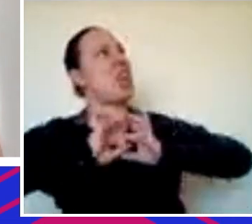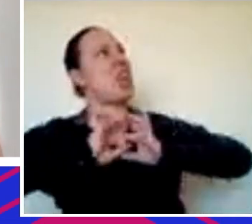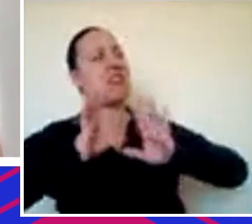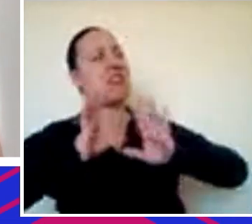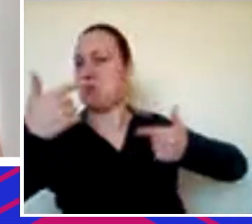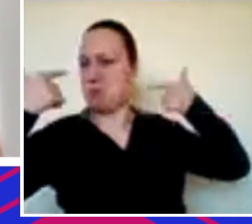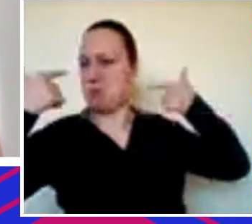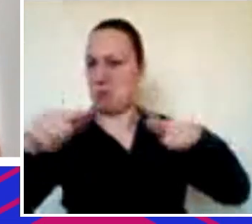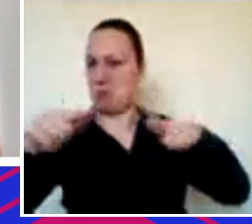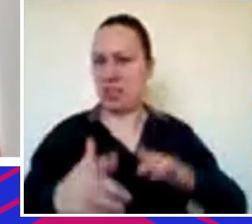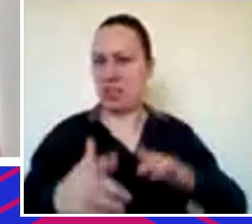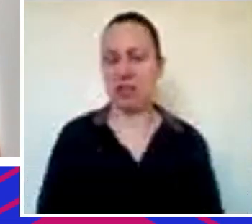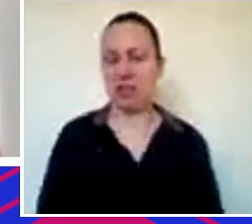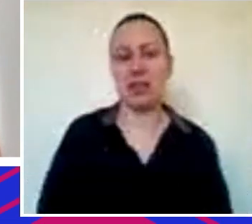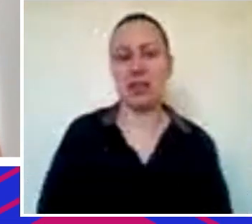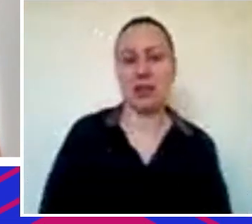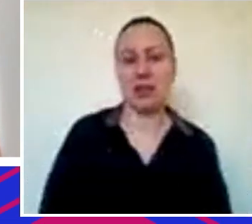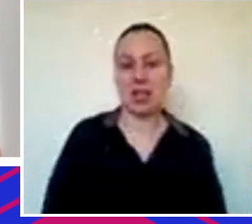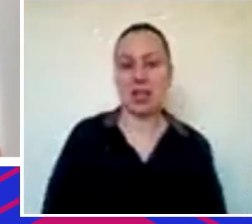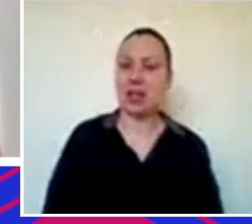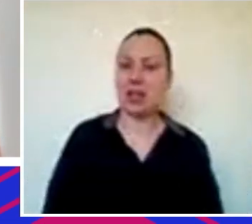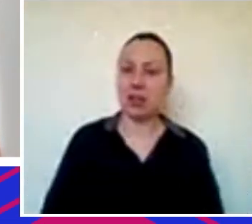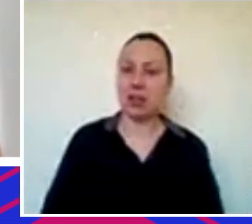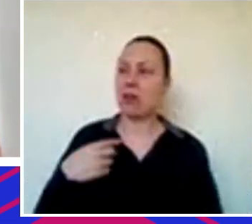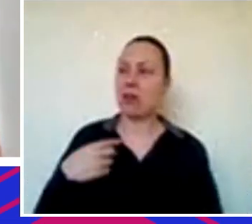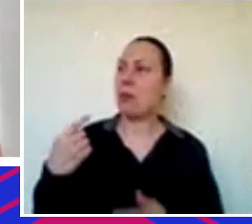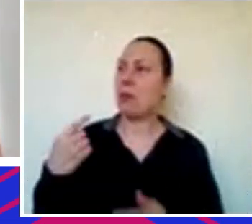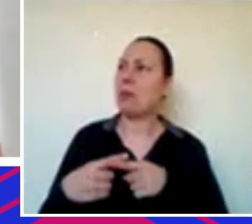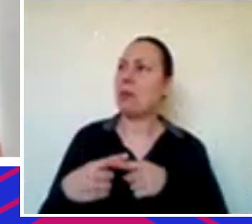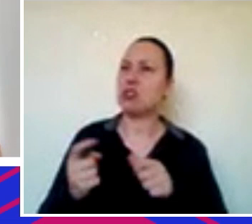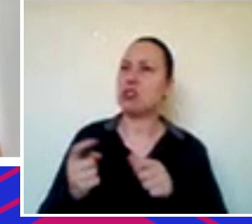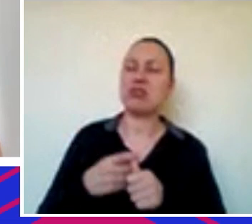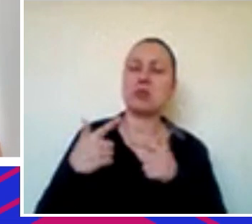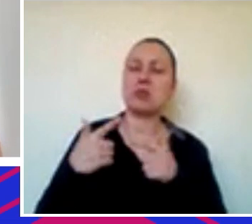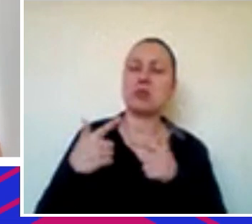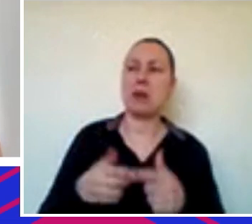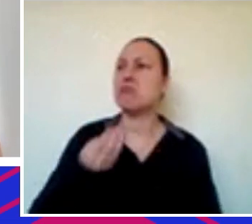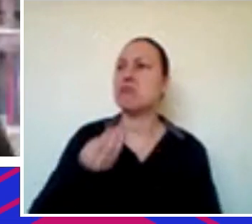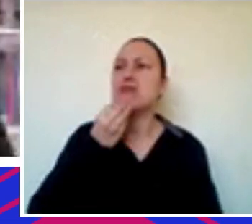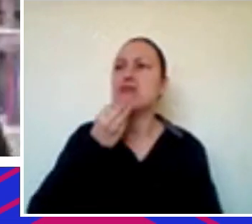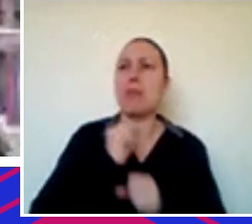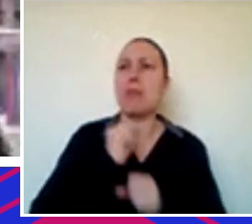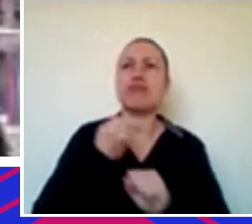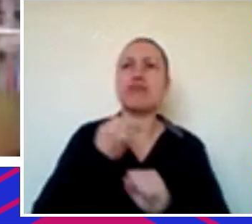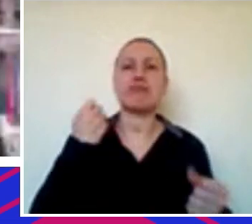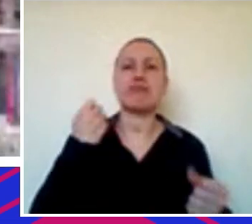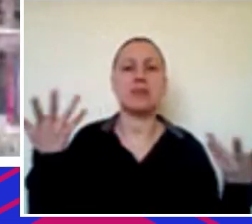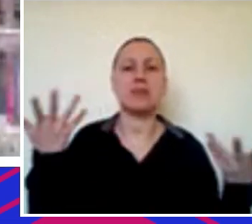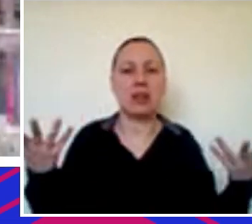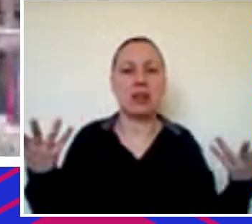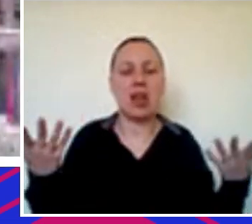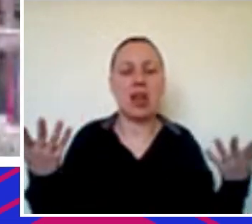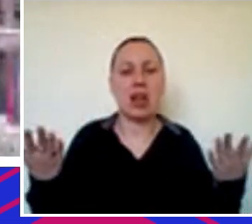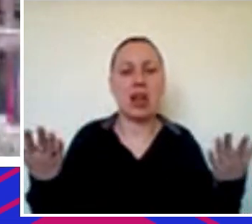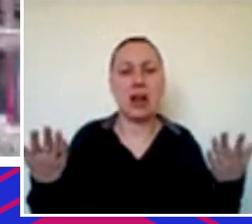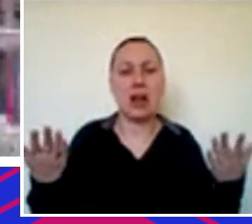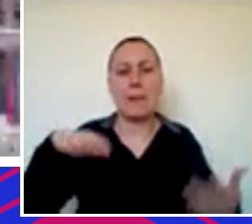eu entrei há dez anos na Indel e descobri muita gente fala mas por que você não tem dívida você podia estar crescendo mais rápido ainda mais numa